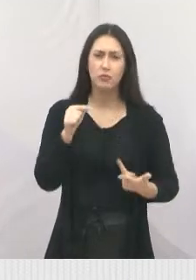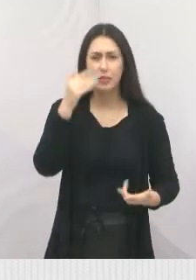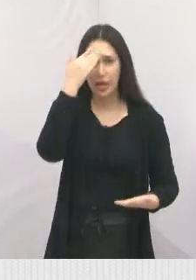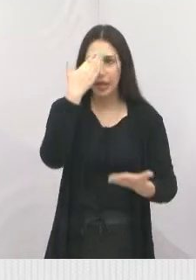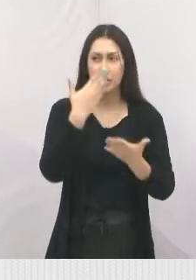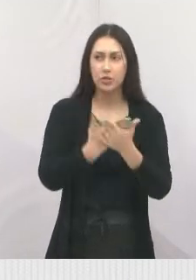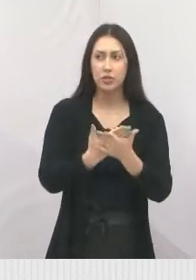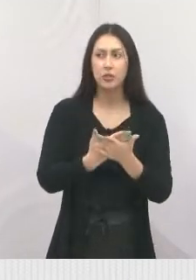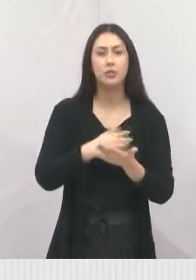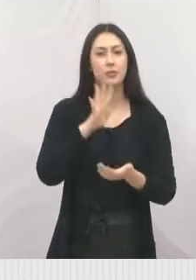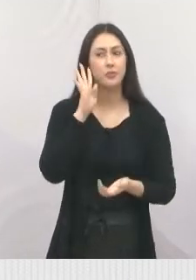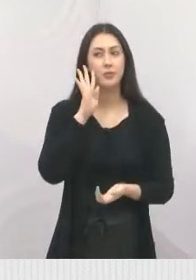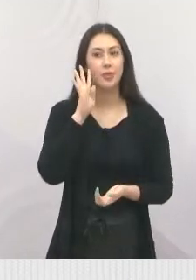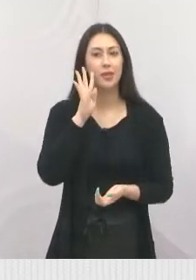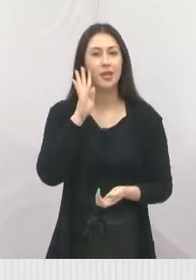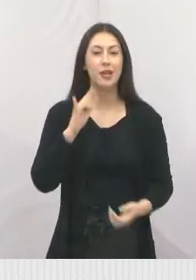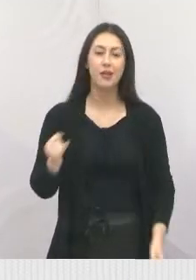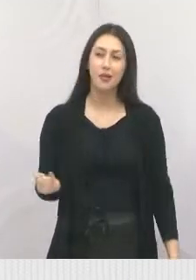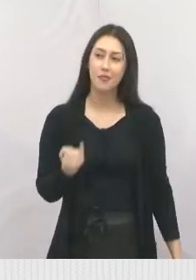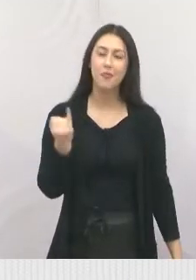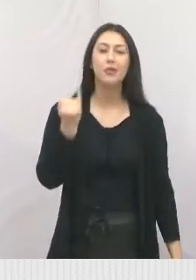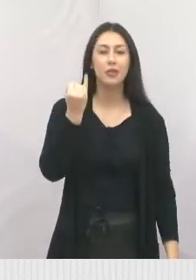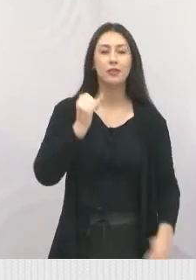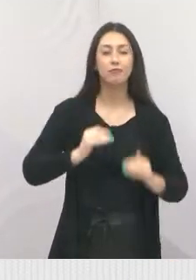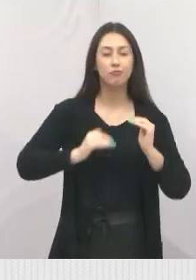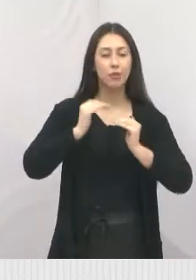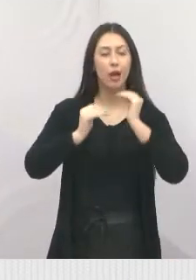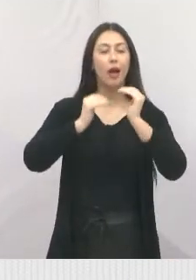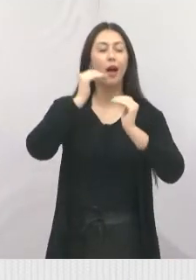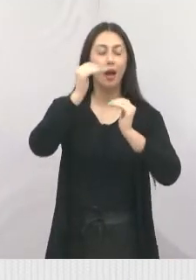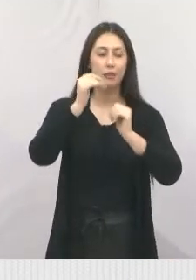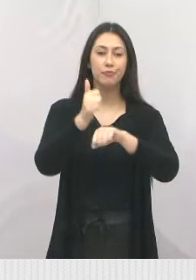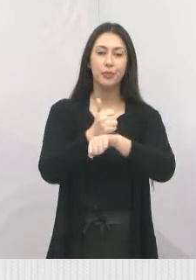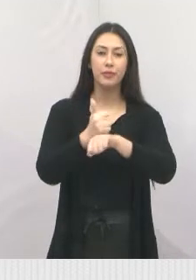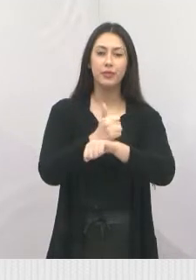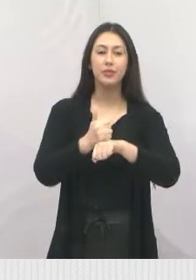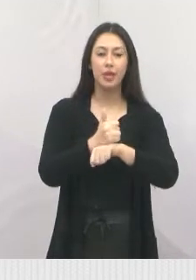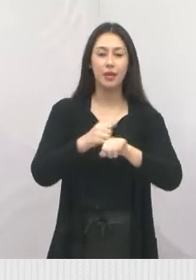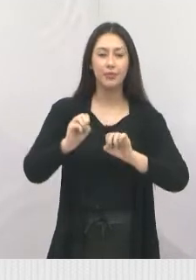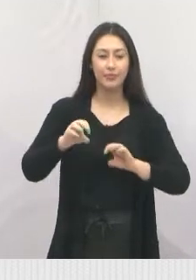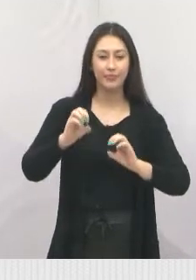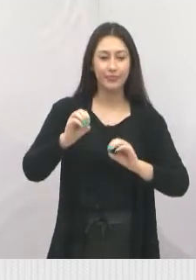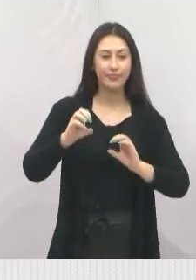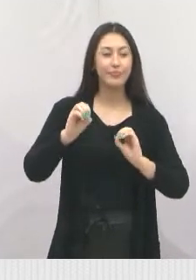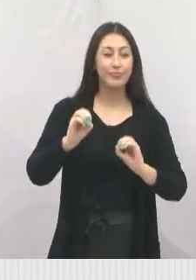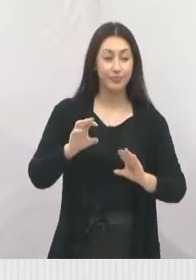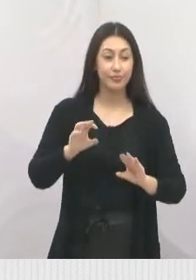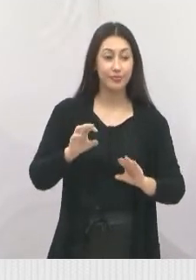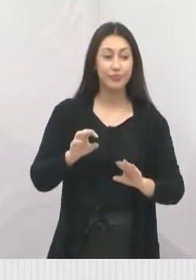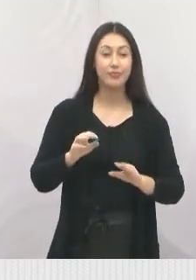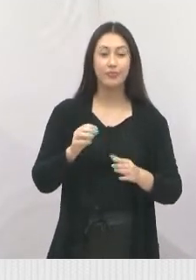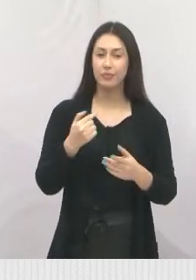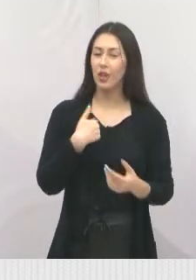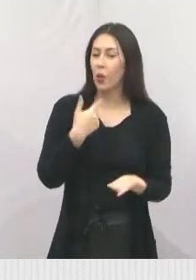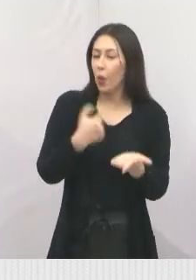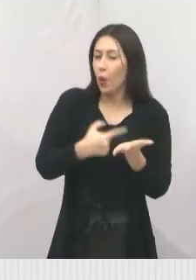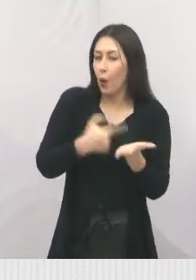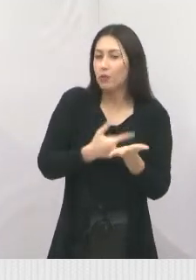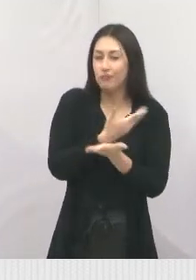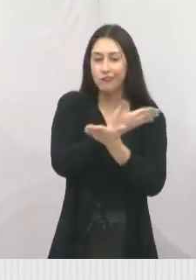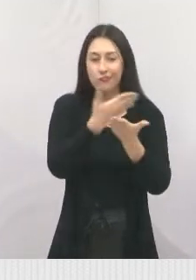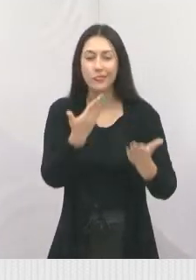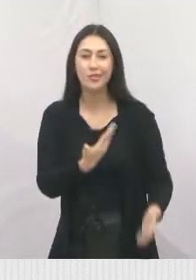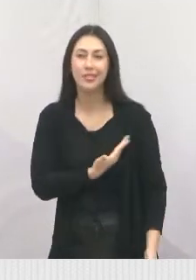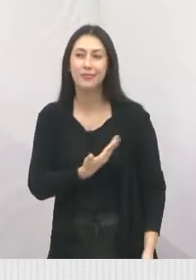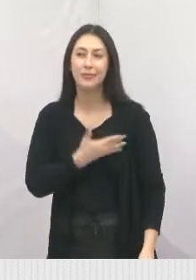legal, o que é importante para o plano de carreira do Magistério. Então, eu conto aí com os professores, diretores, todos os meus amigos,